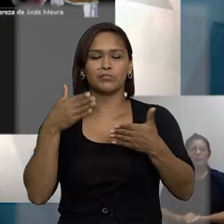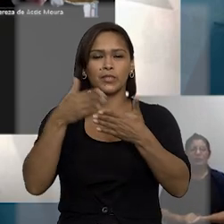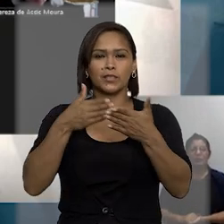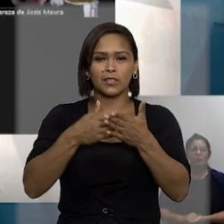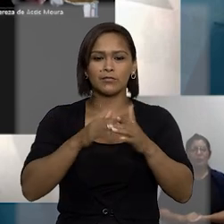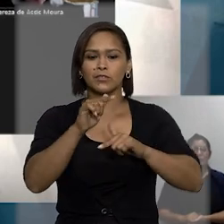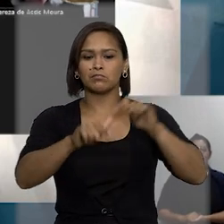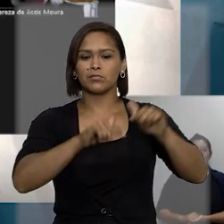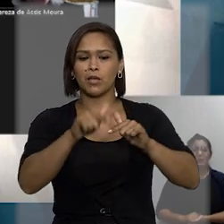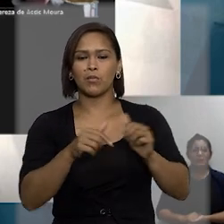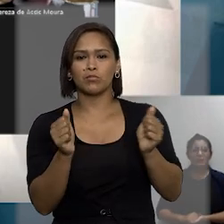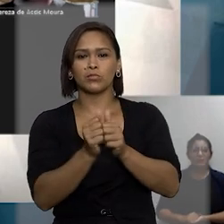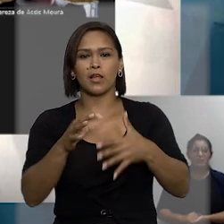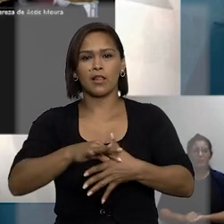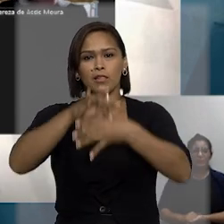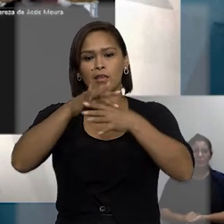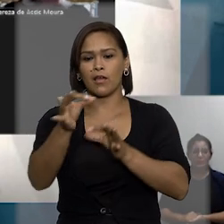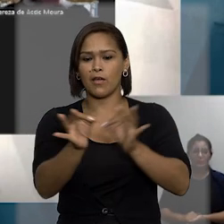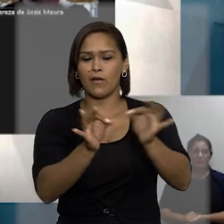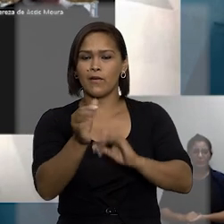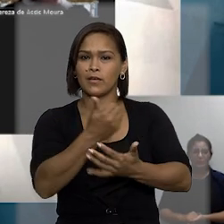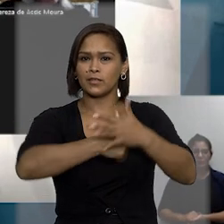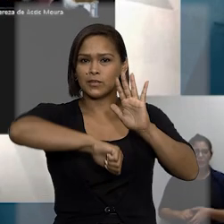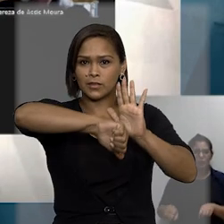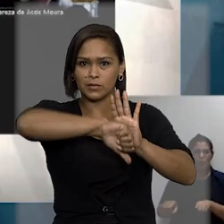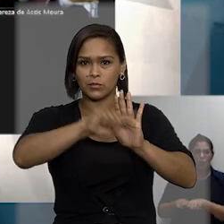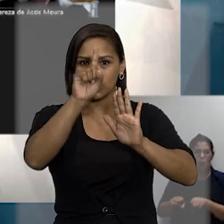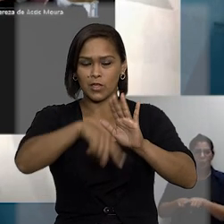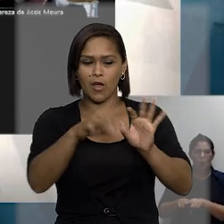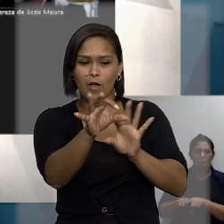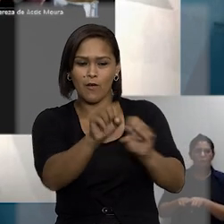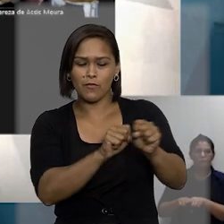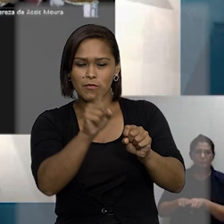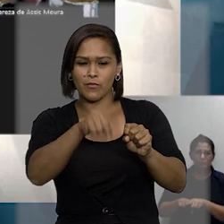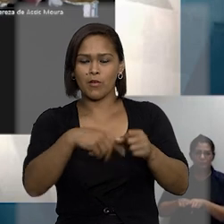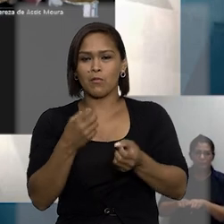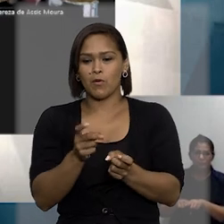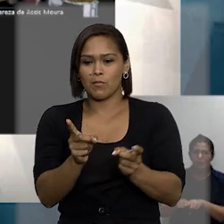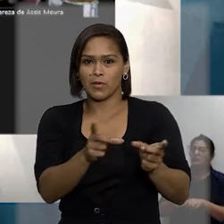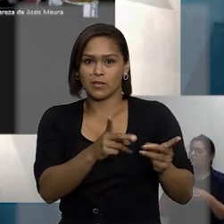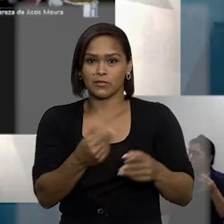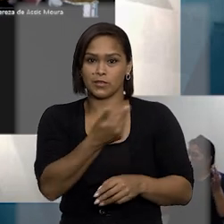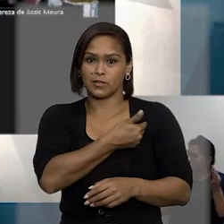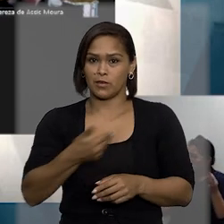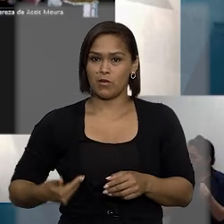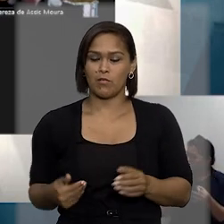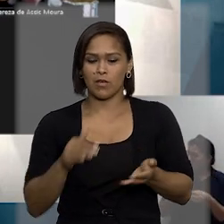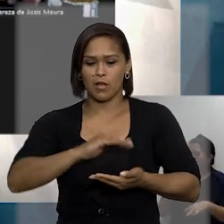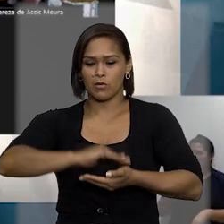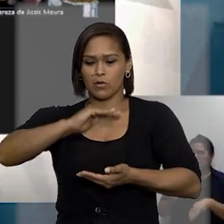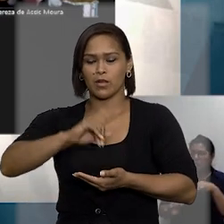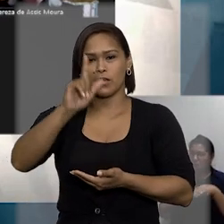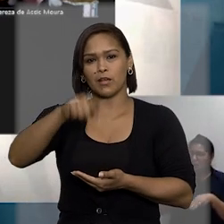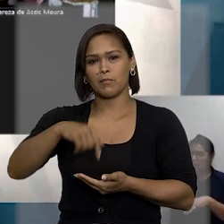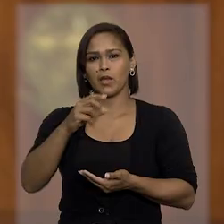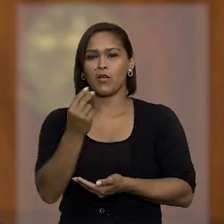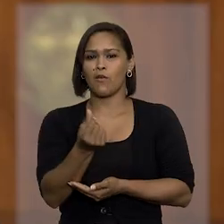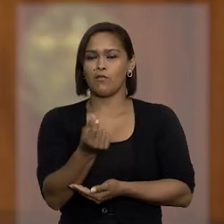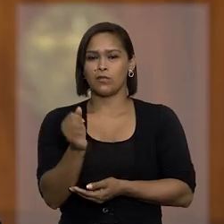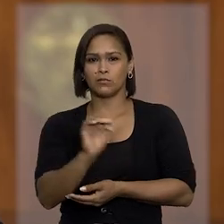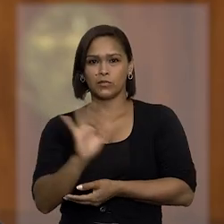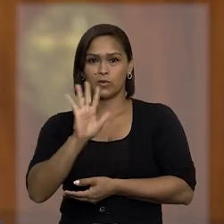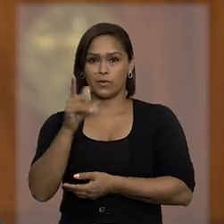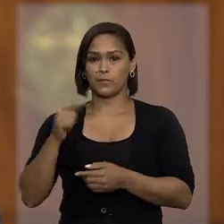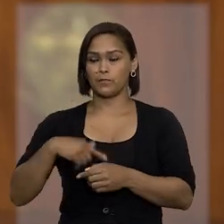atuando com liderança sobre a organização criminosa que se formou para vender ao governo os equipamentos com sobrepreço.